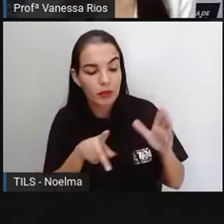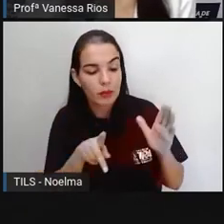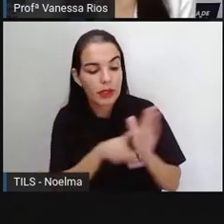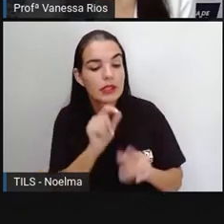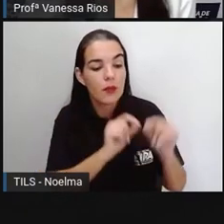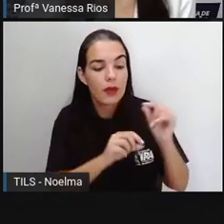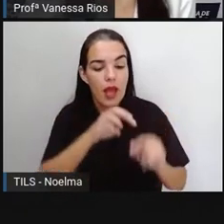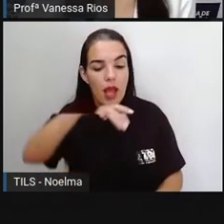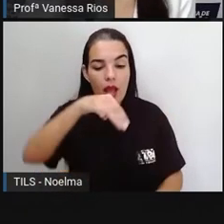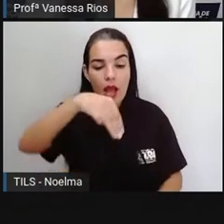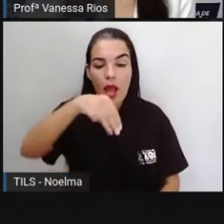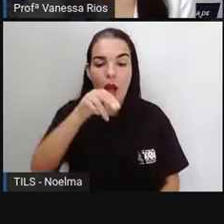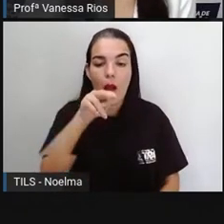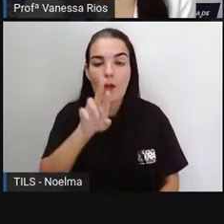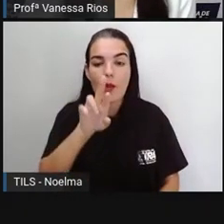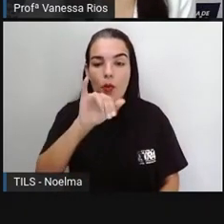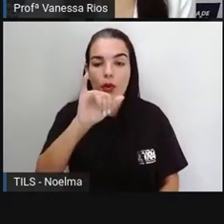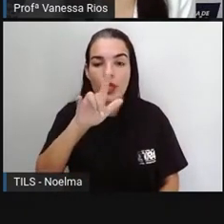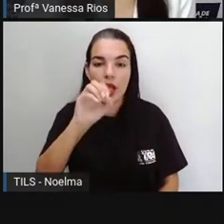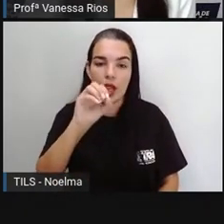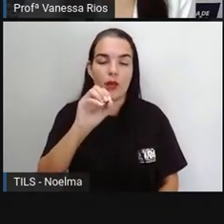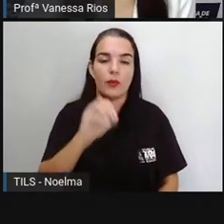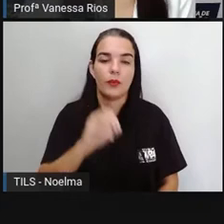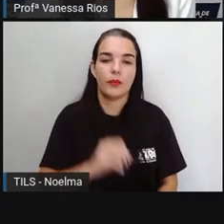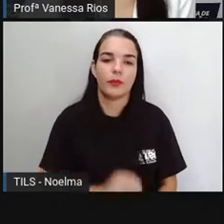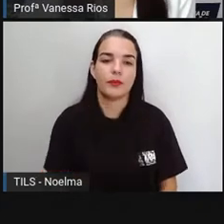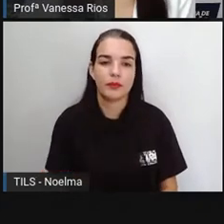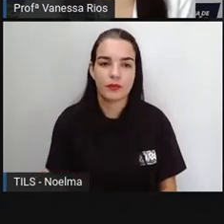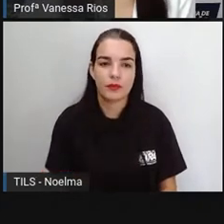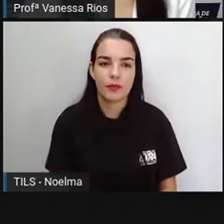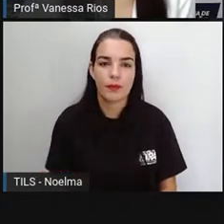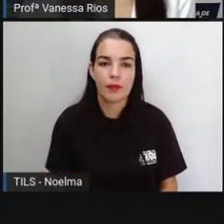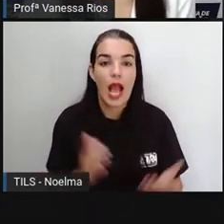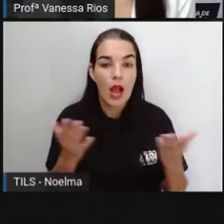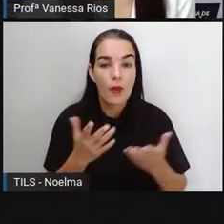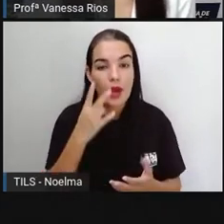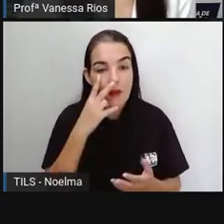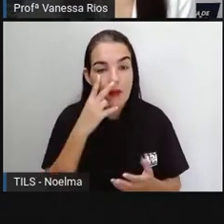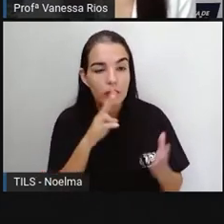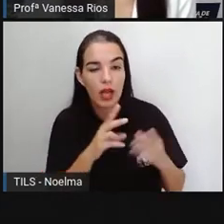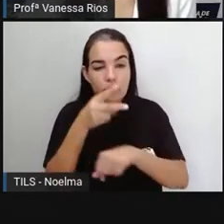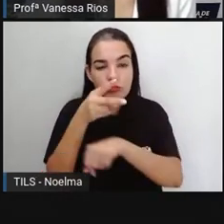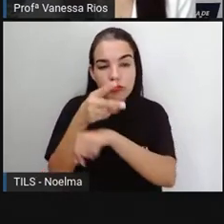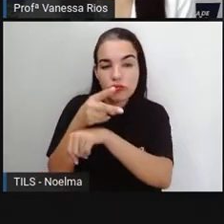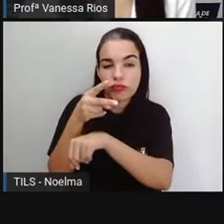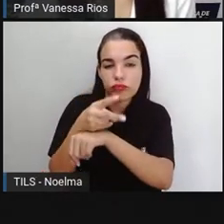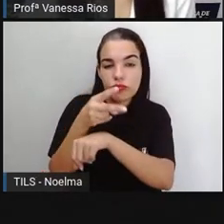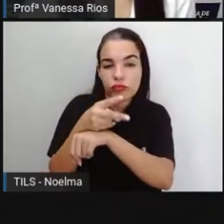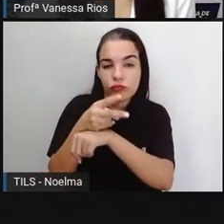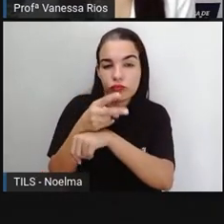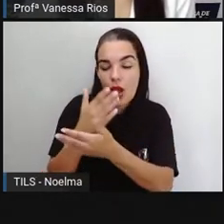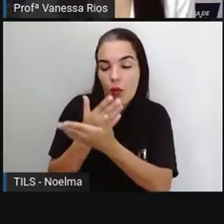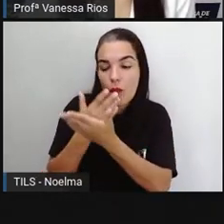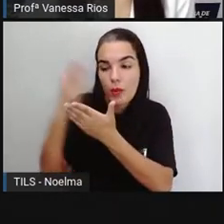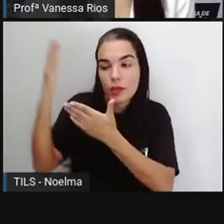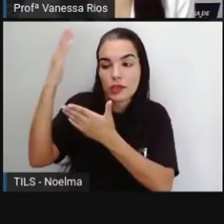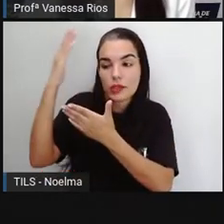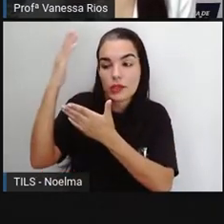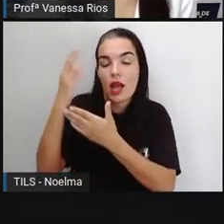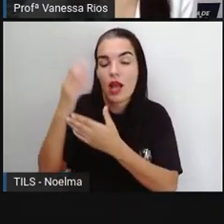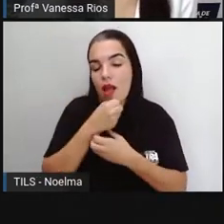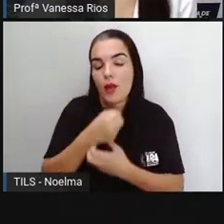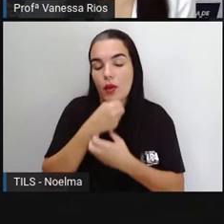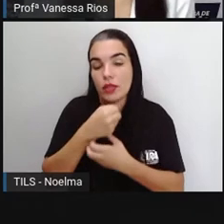Murilo Raico. E agora a prova vai colocar um pouquinho, né? Do vídeo que inicia aí a reportagem, para a gente